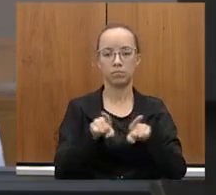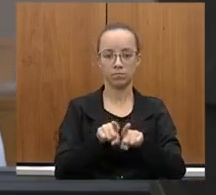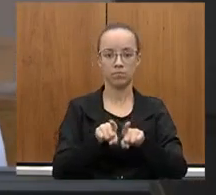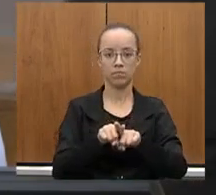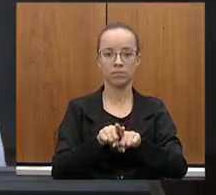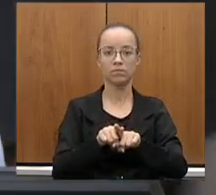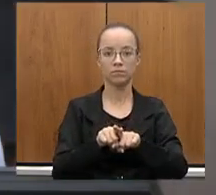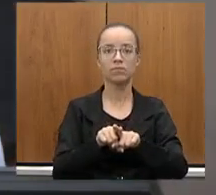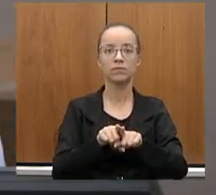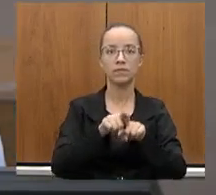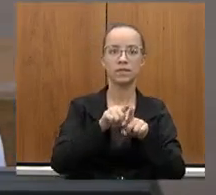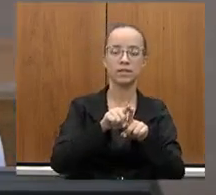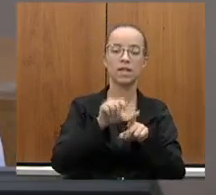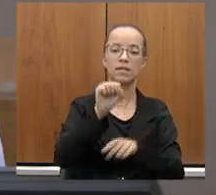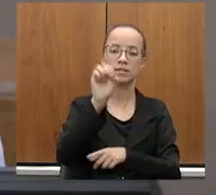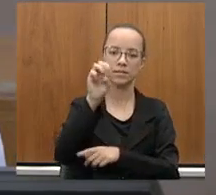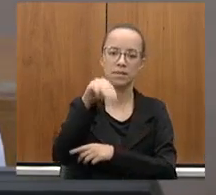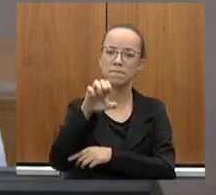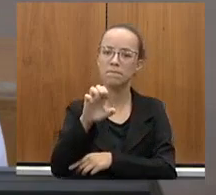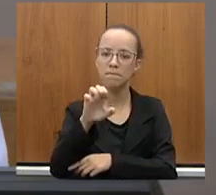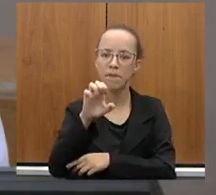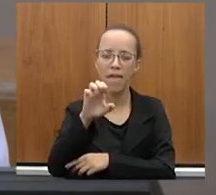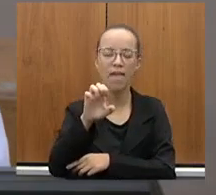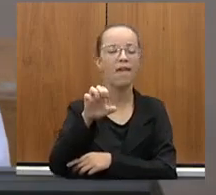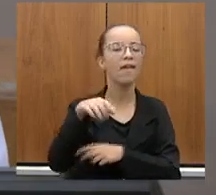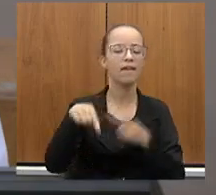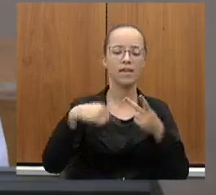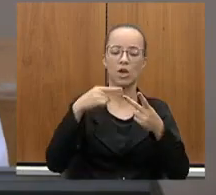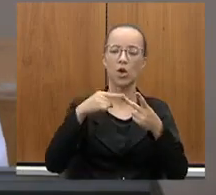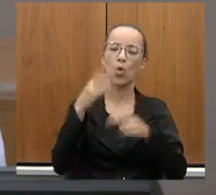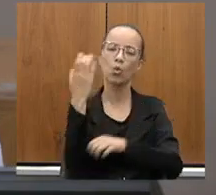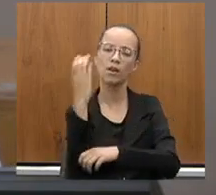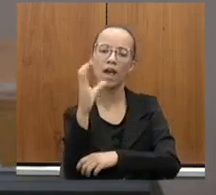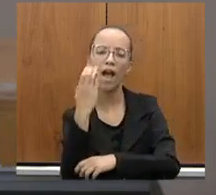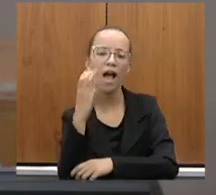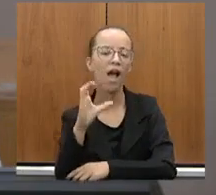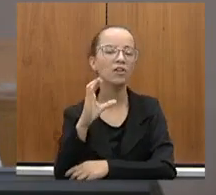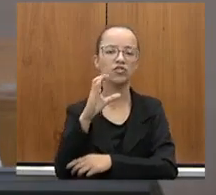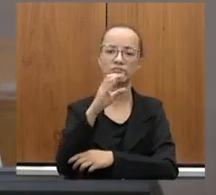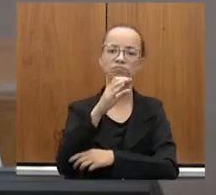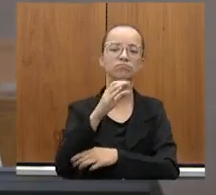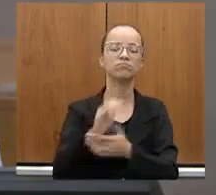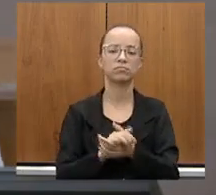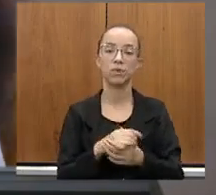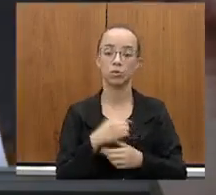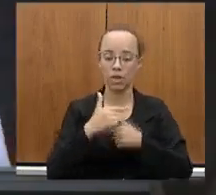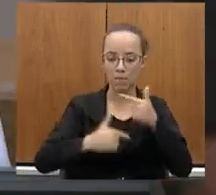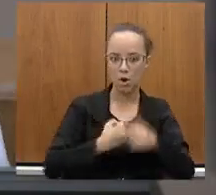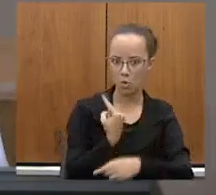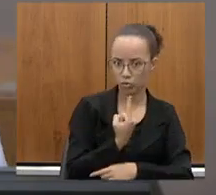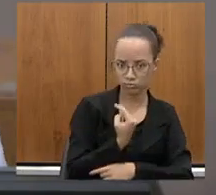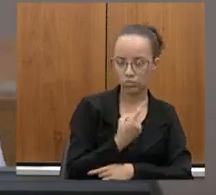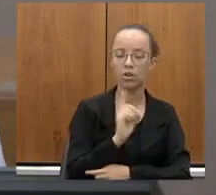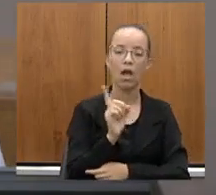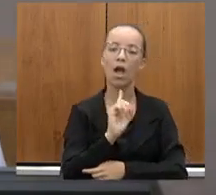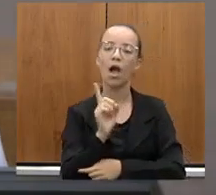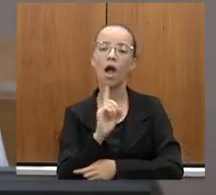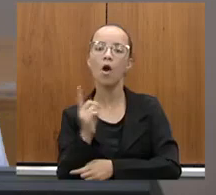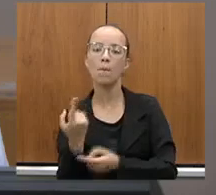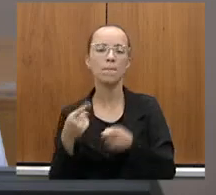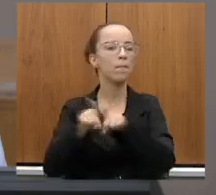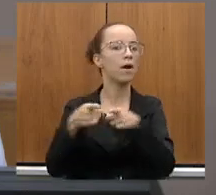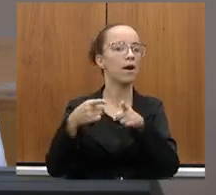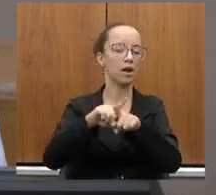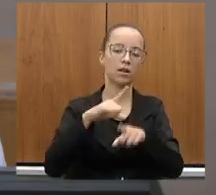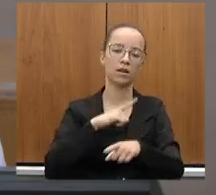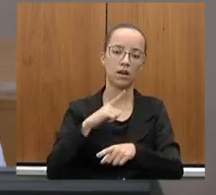CEMEI, da Unidade de Saúde em Contagem, isso reconhecendo aqui, não foi um trabalho que fizemos sozinhos, o Marco Tudio está aqui, foi quem